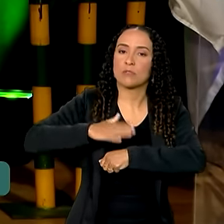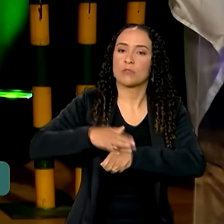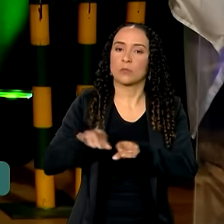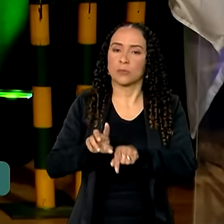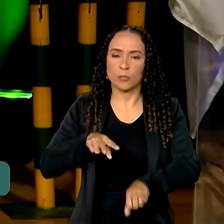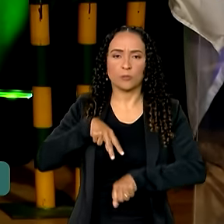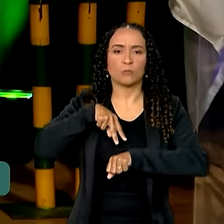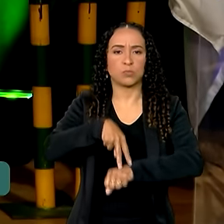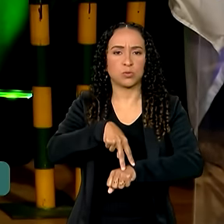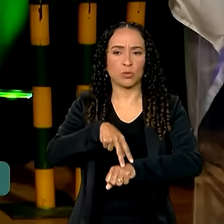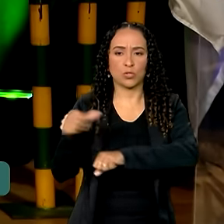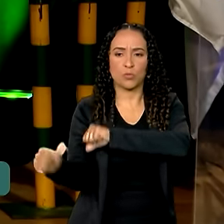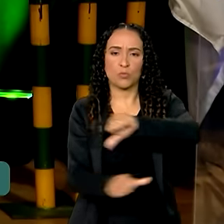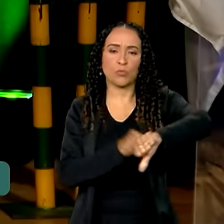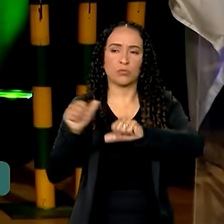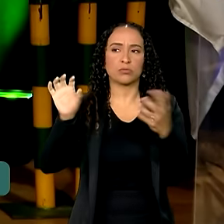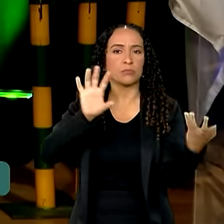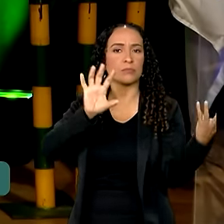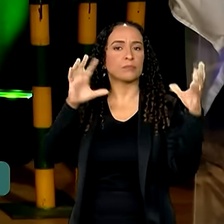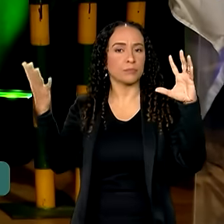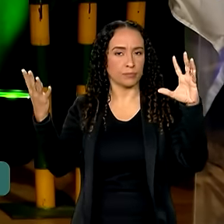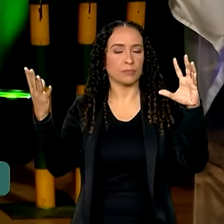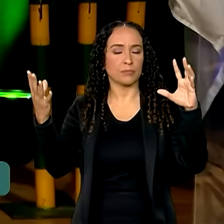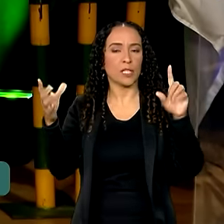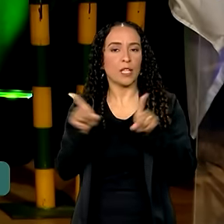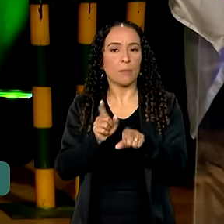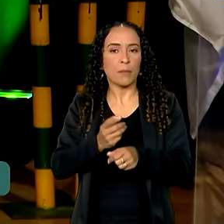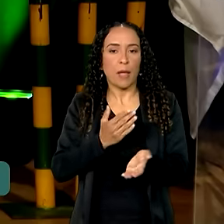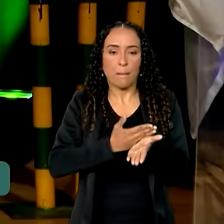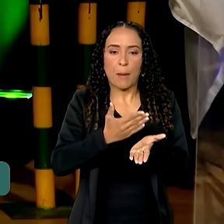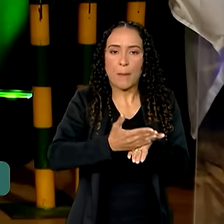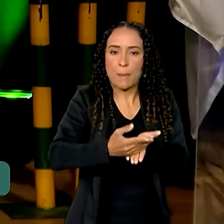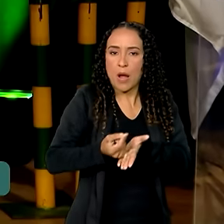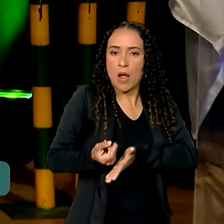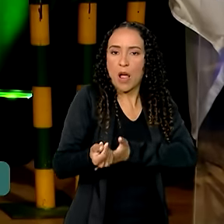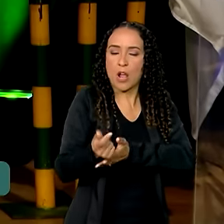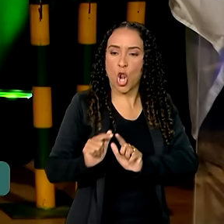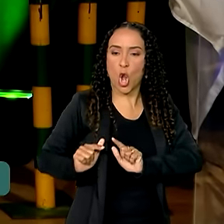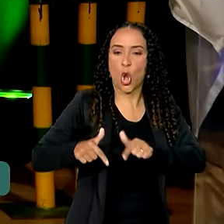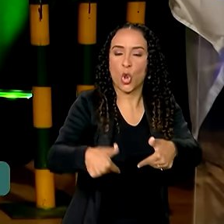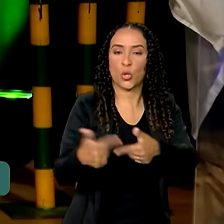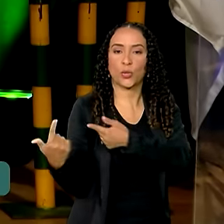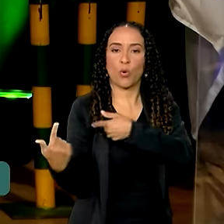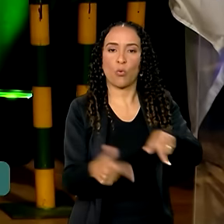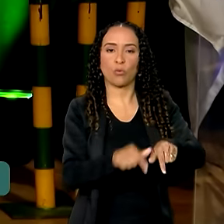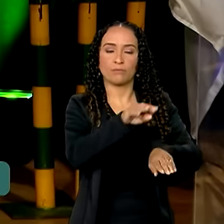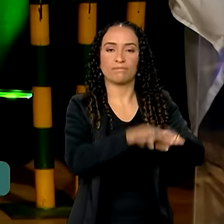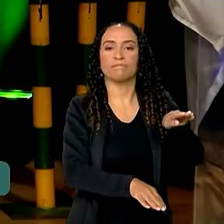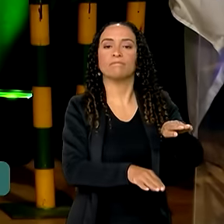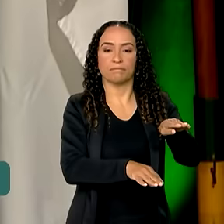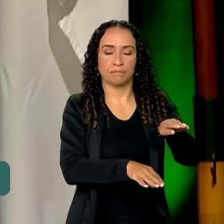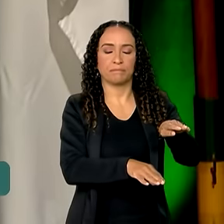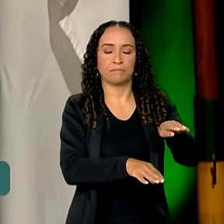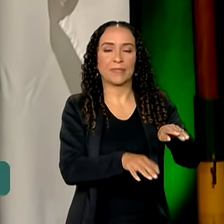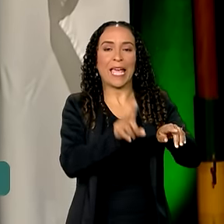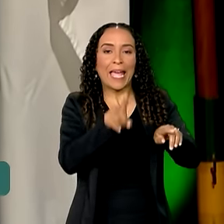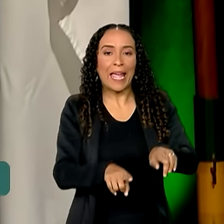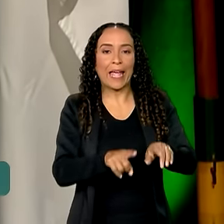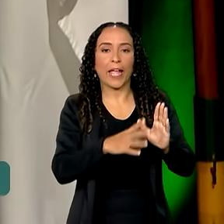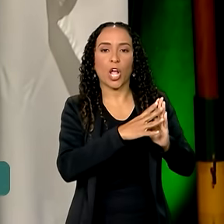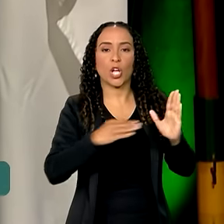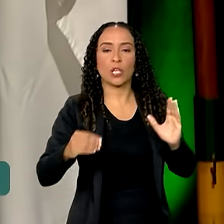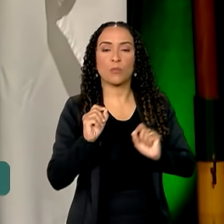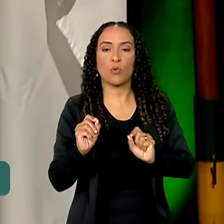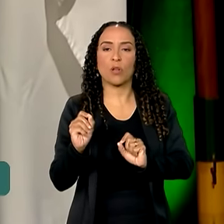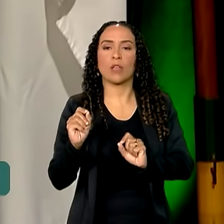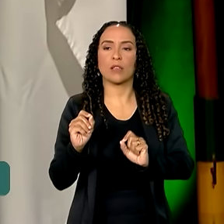enfrentamento às mudanças climáticas e financiamento das lutas contra as desigualdades são exemplos